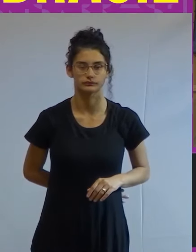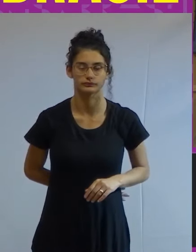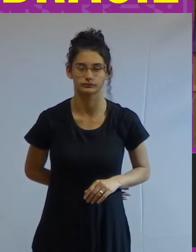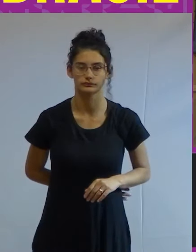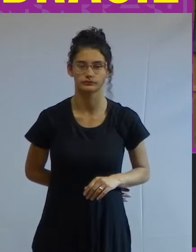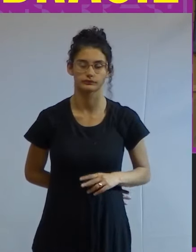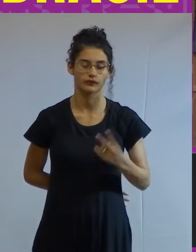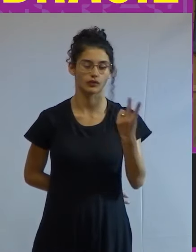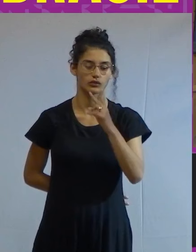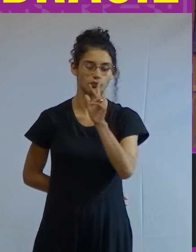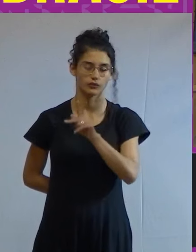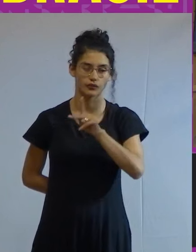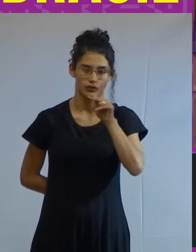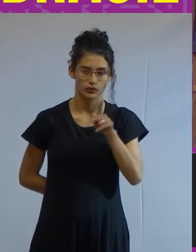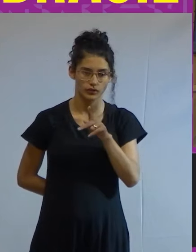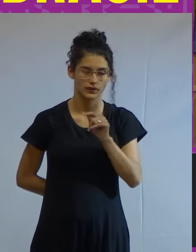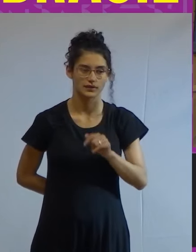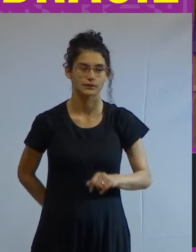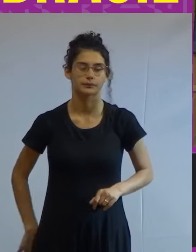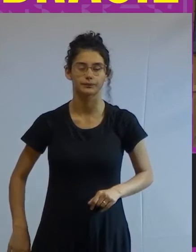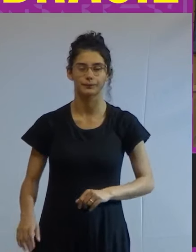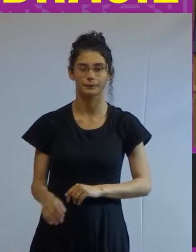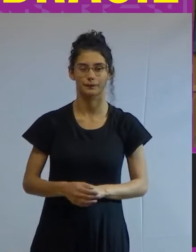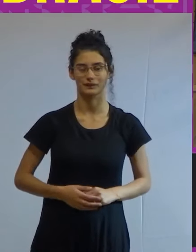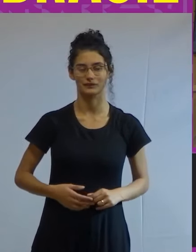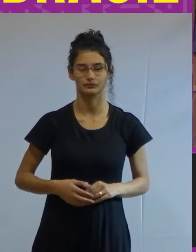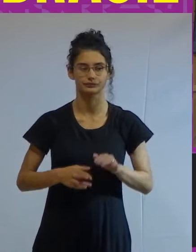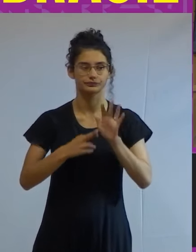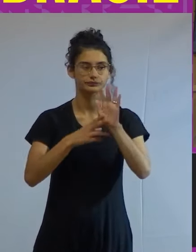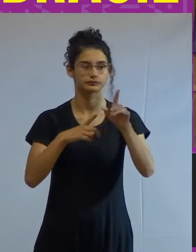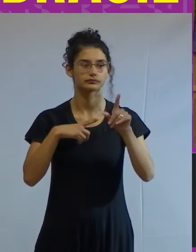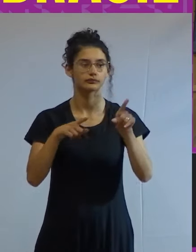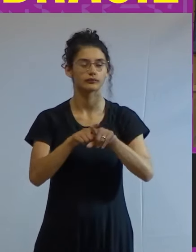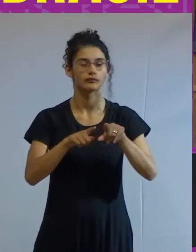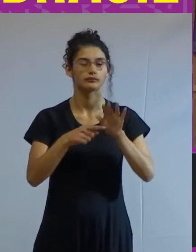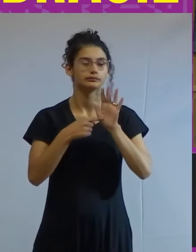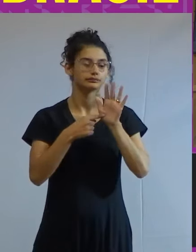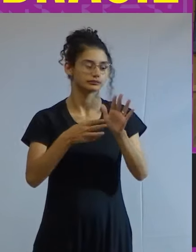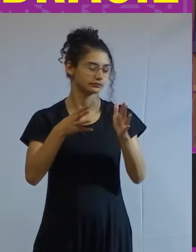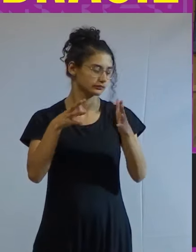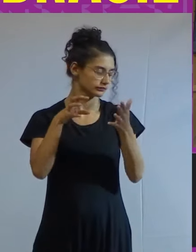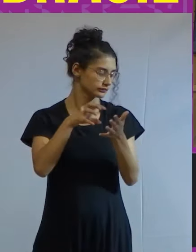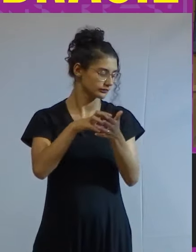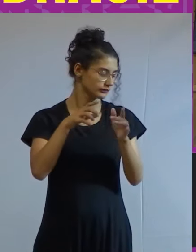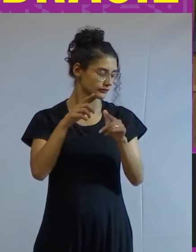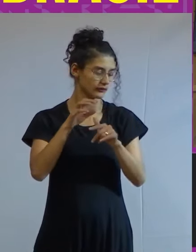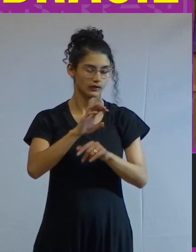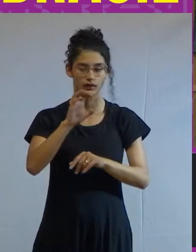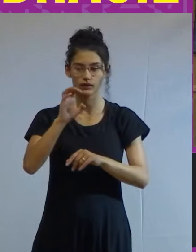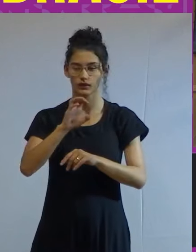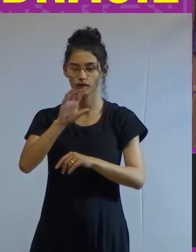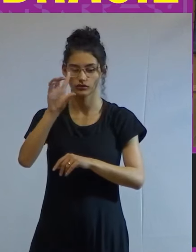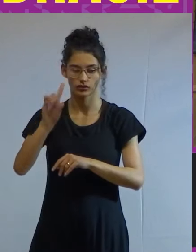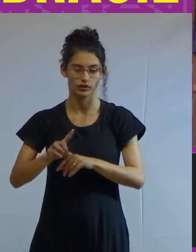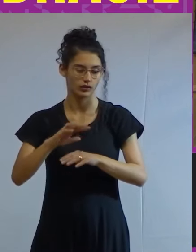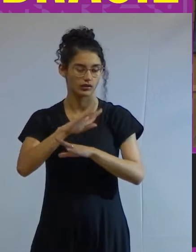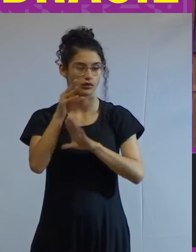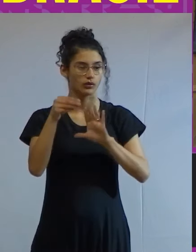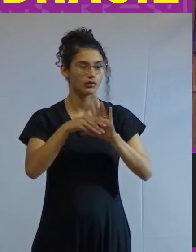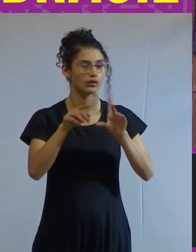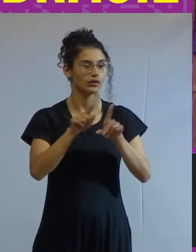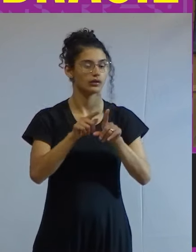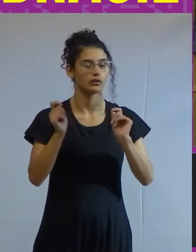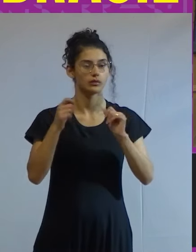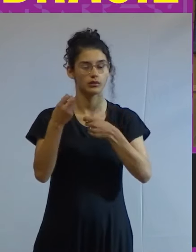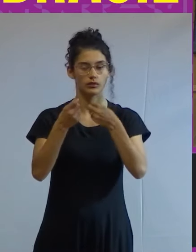Marcos Nobre a respeito da posição extremamente central da extrema direita ou como a professora